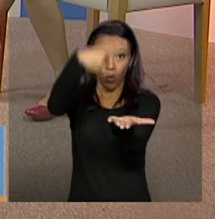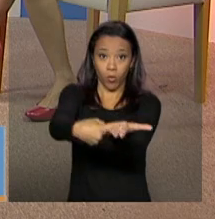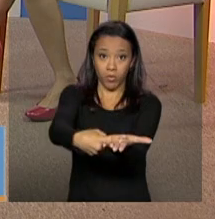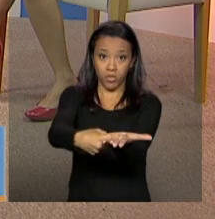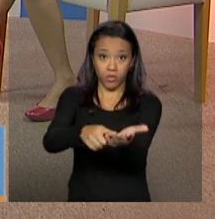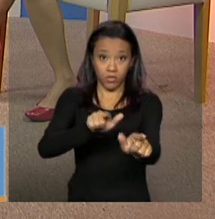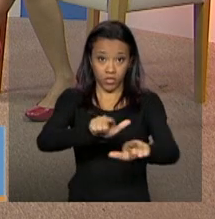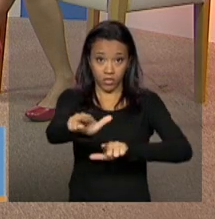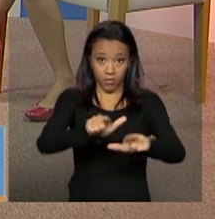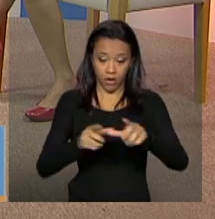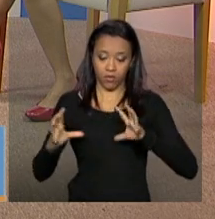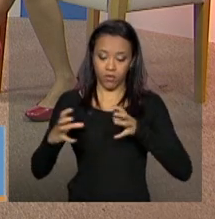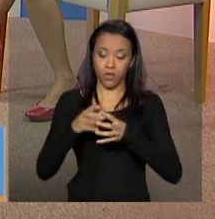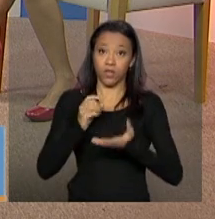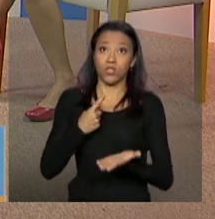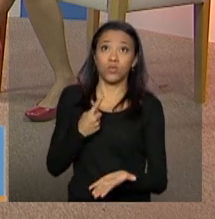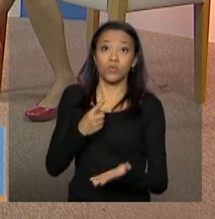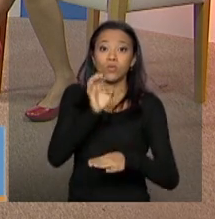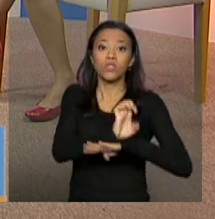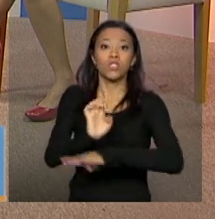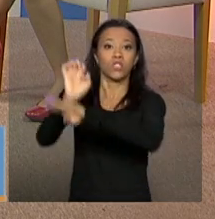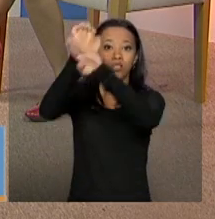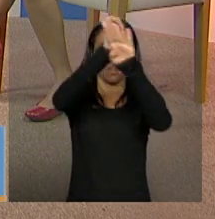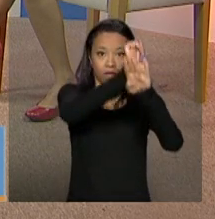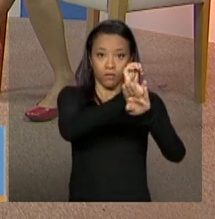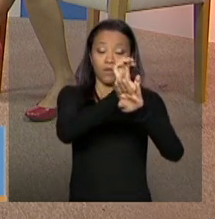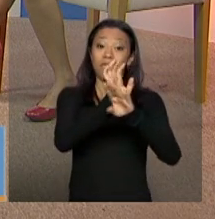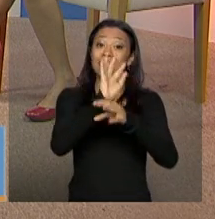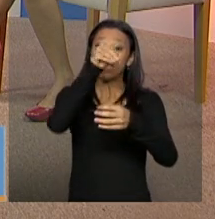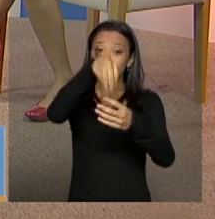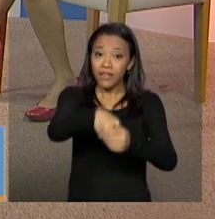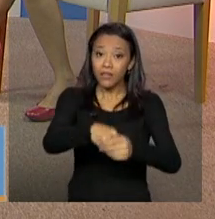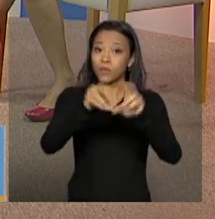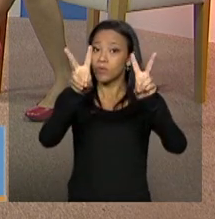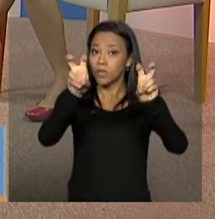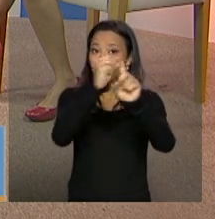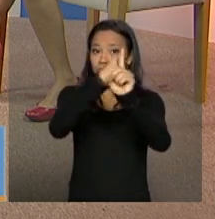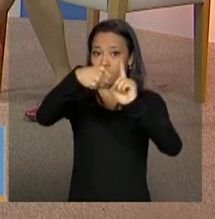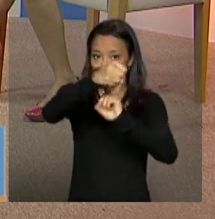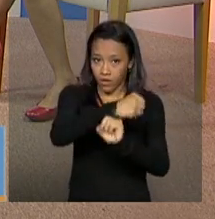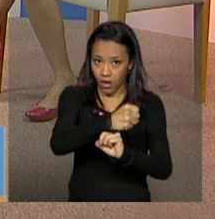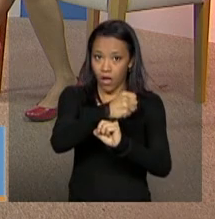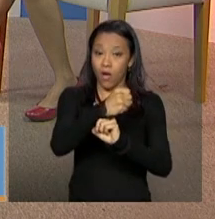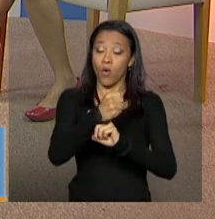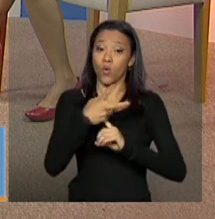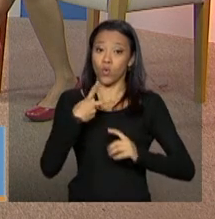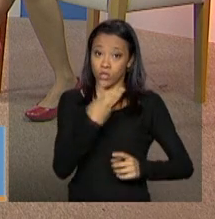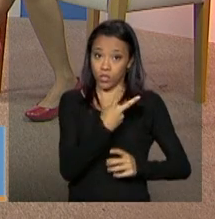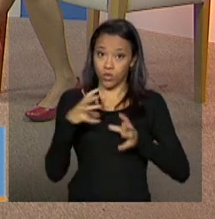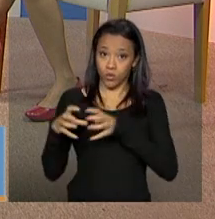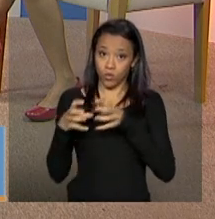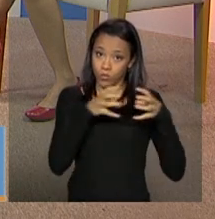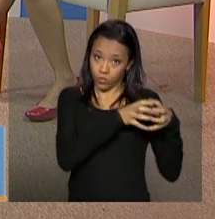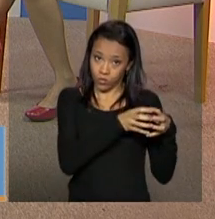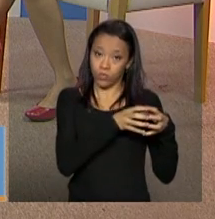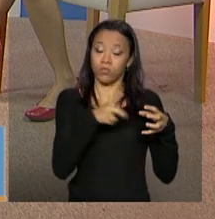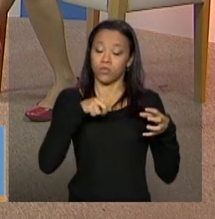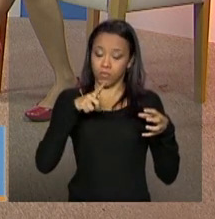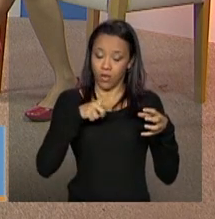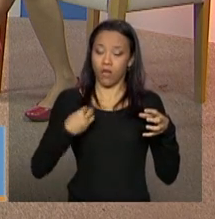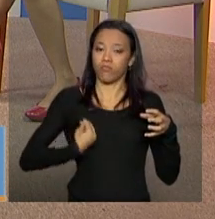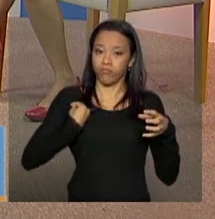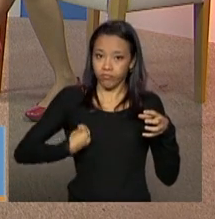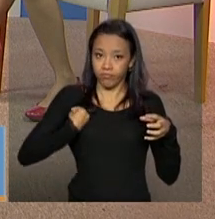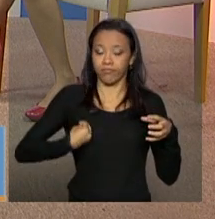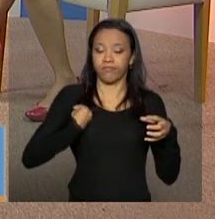Pactos federativos. E isso no âmbito da assistência social tem se dado nessas instâncias da CIT e da CIB. E nesses pactos a gente